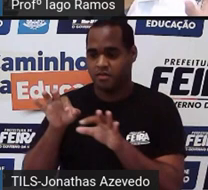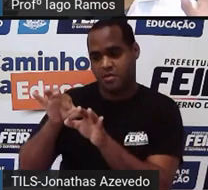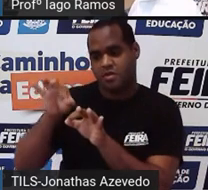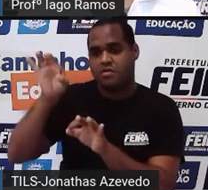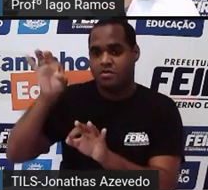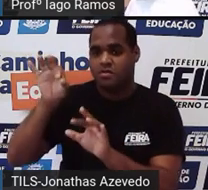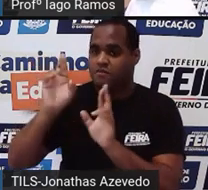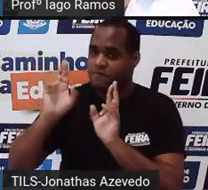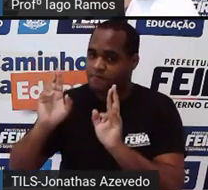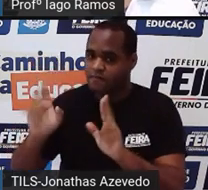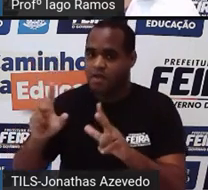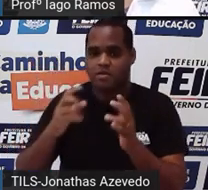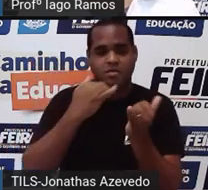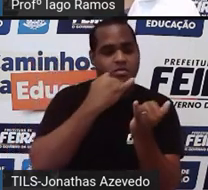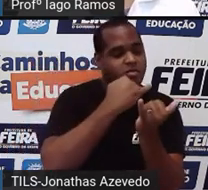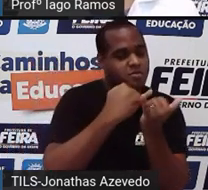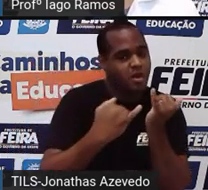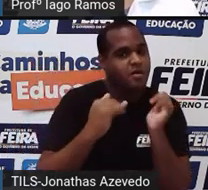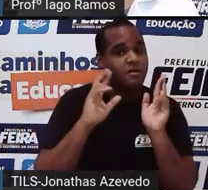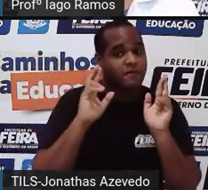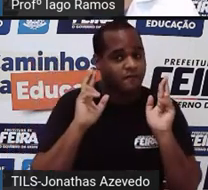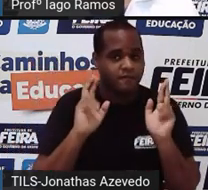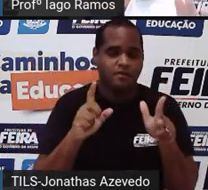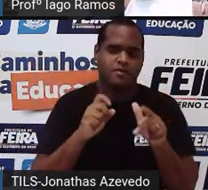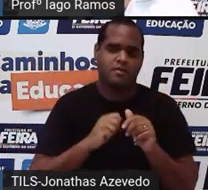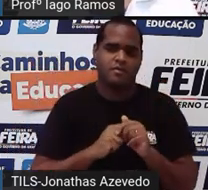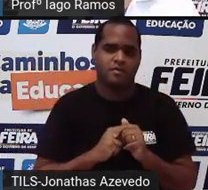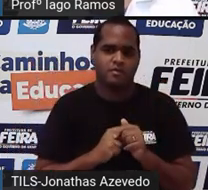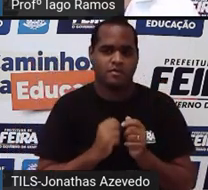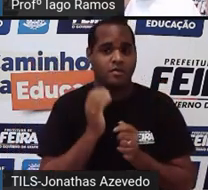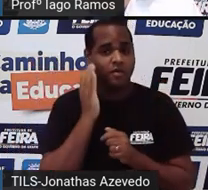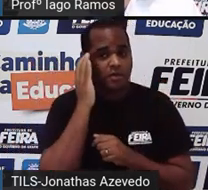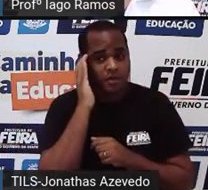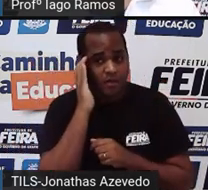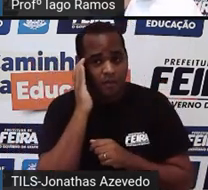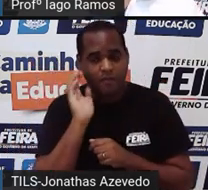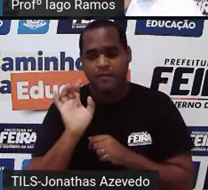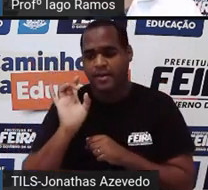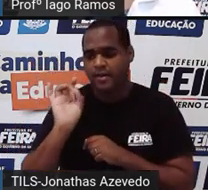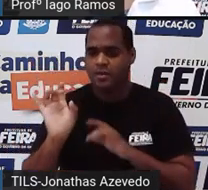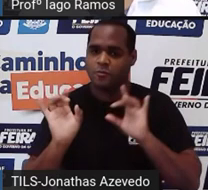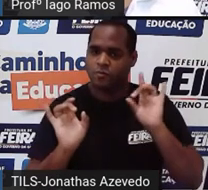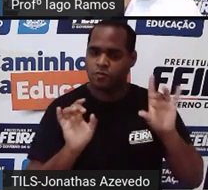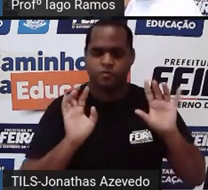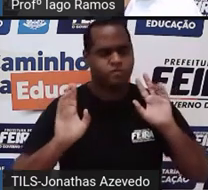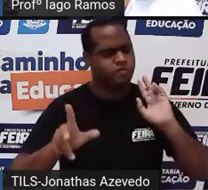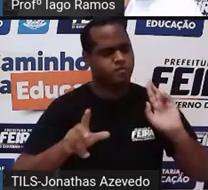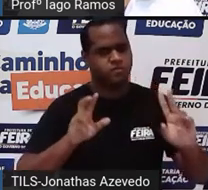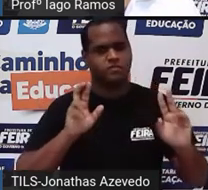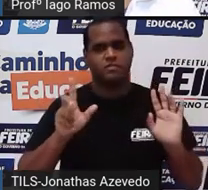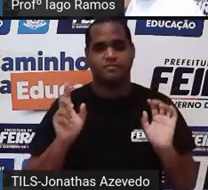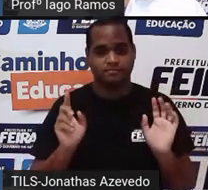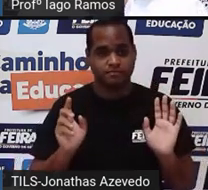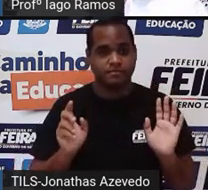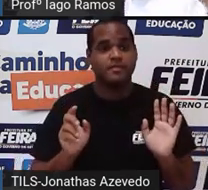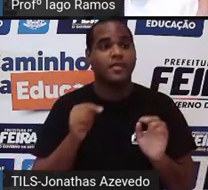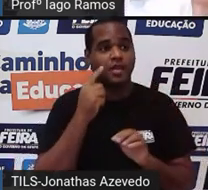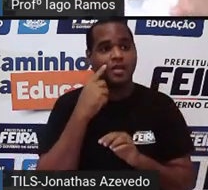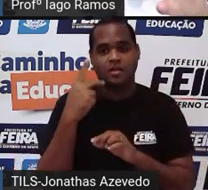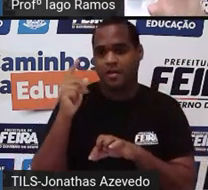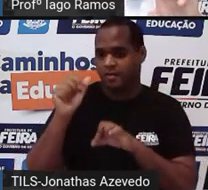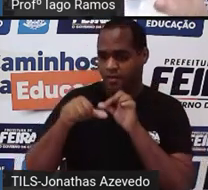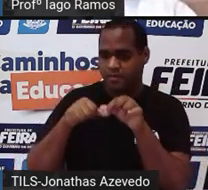A gente não pode confundir, certo? Cada um tem a sua função. As transformações que